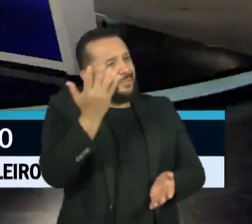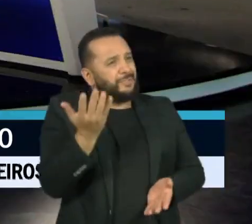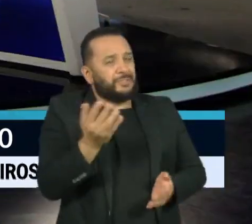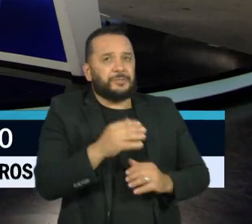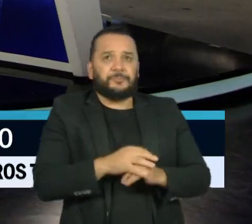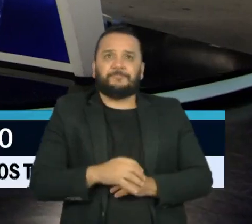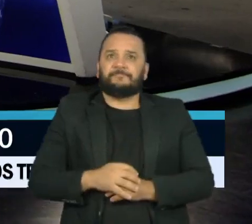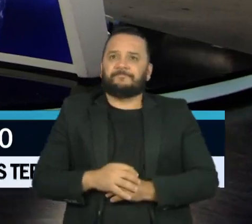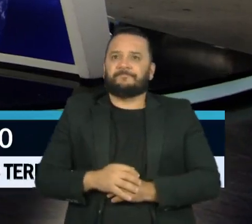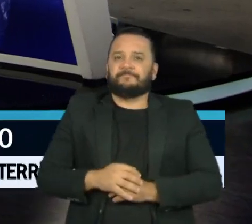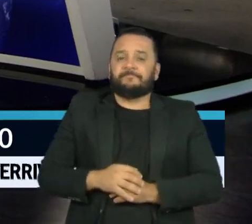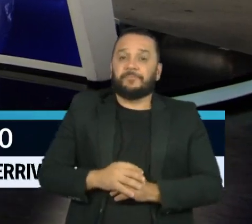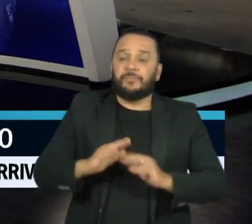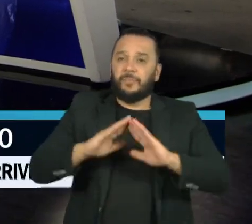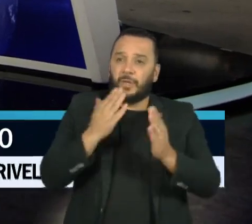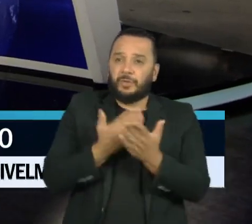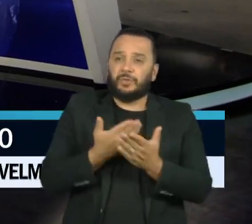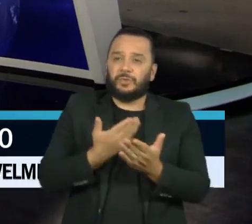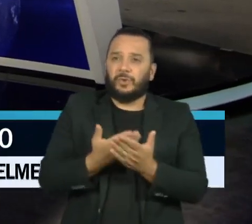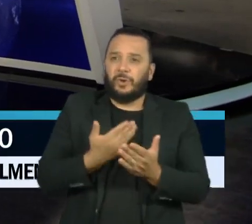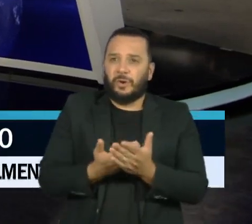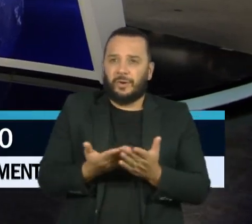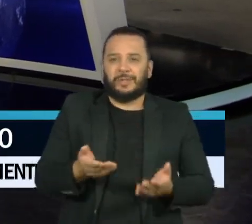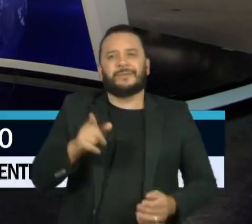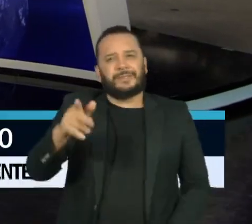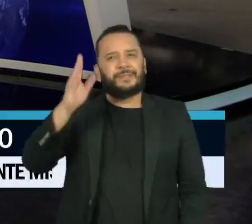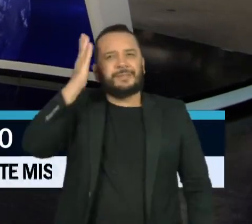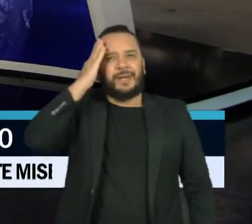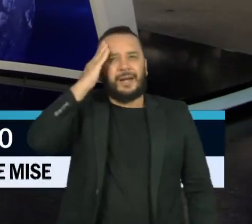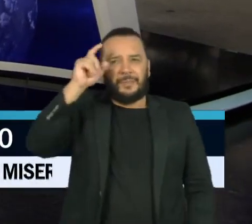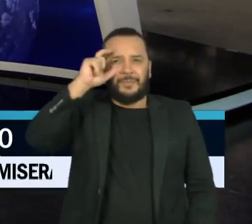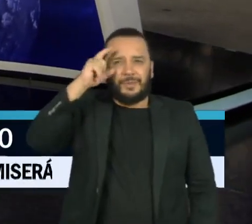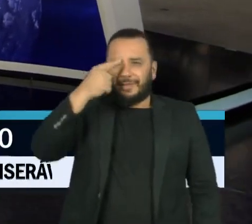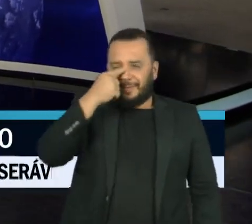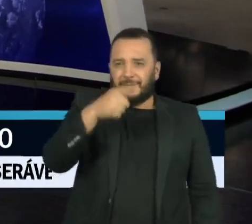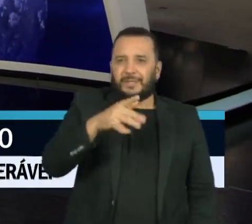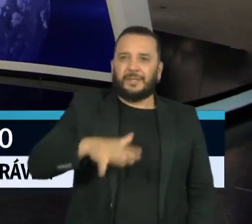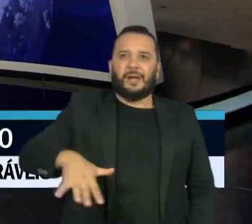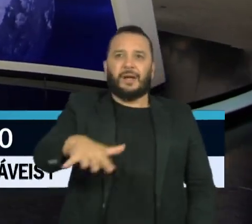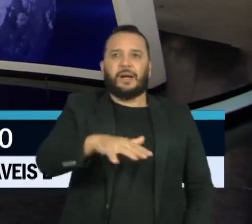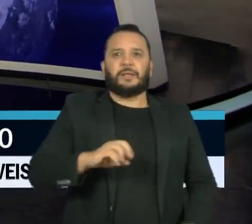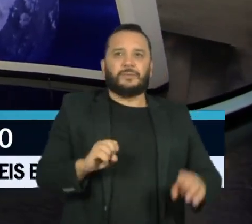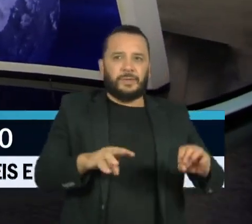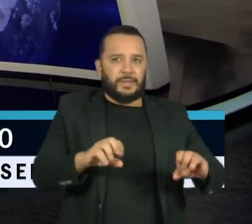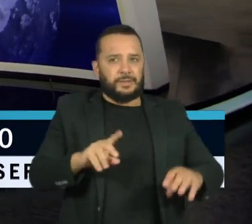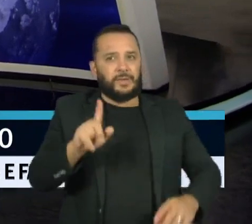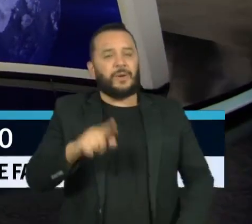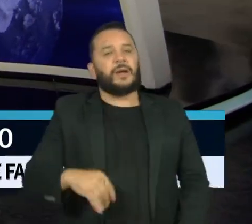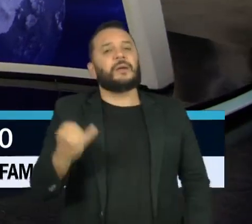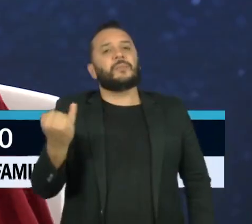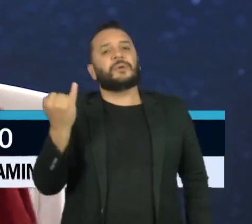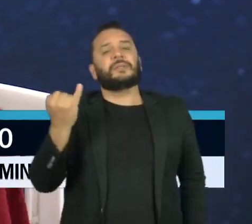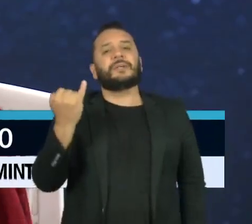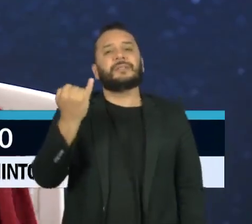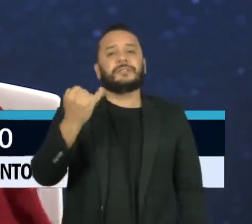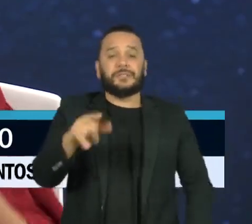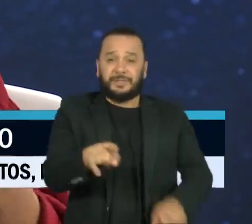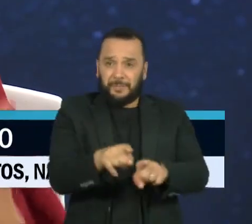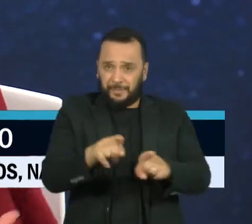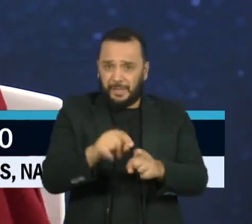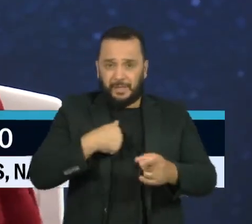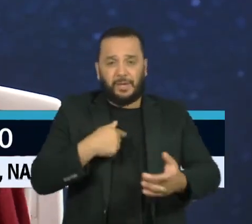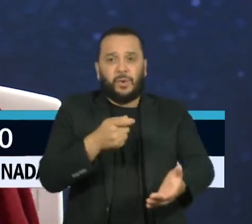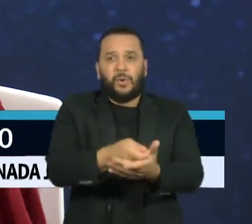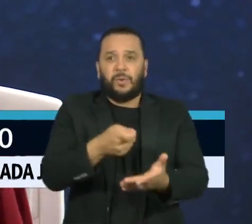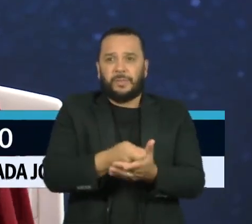questão da evasão escolar, né, quando é você que mexe com a educação, é extremamente importante. também da cobrança das vacinas, que agora